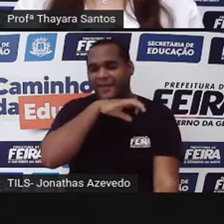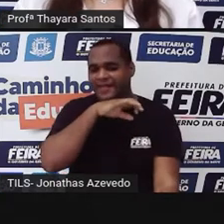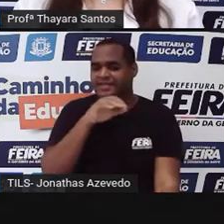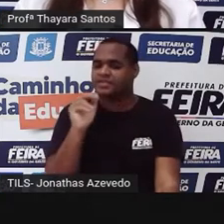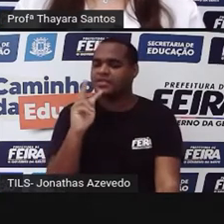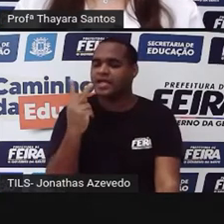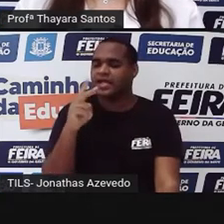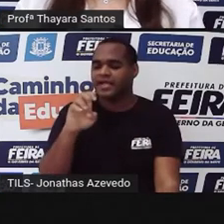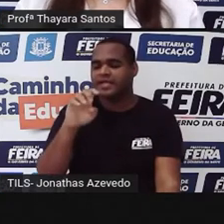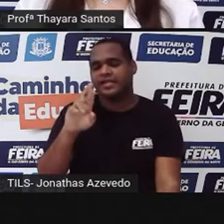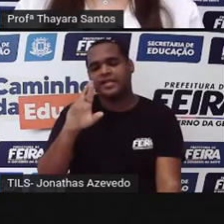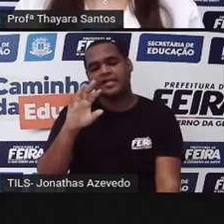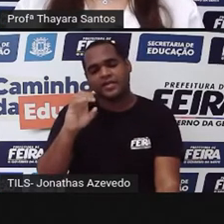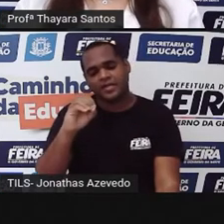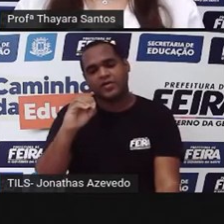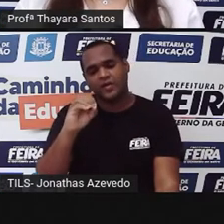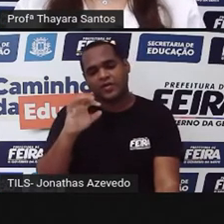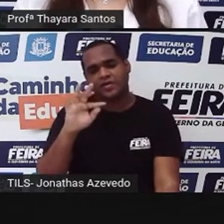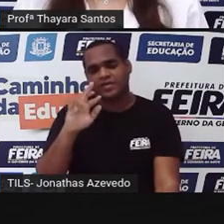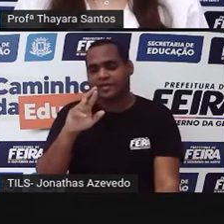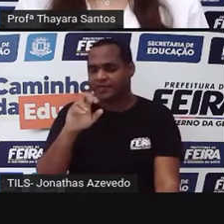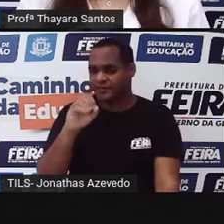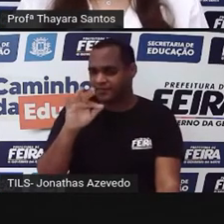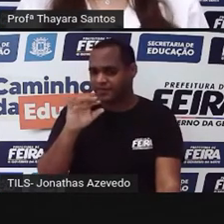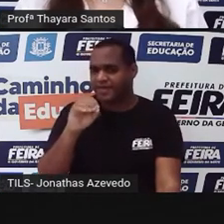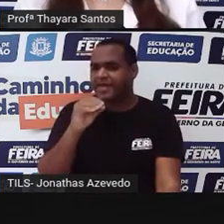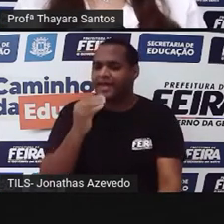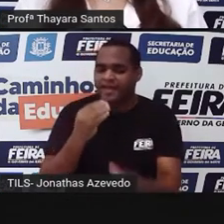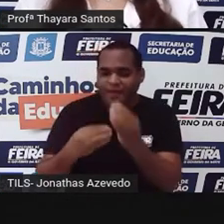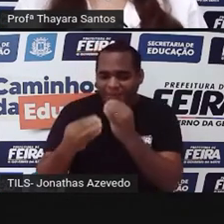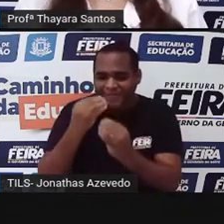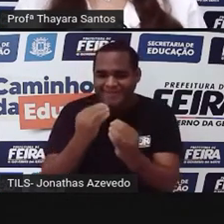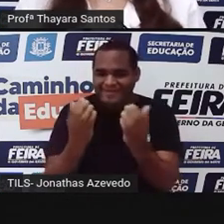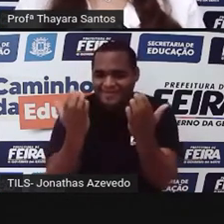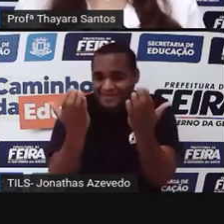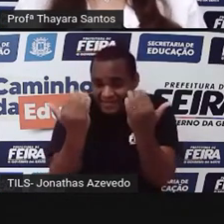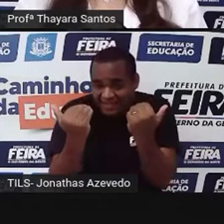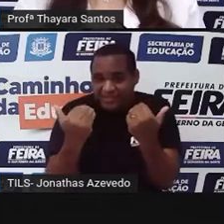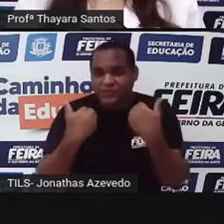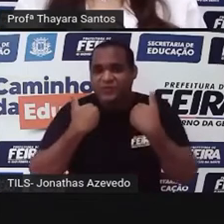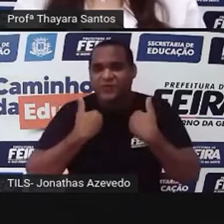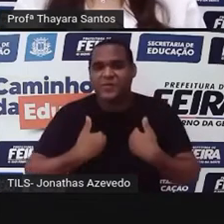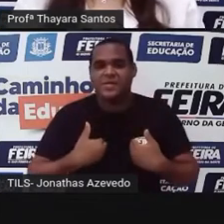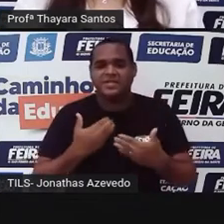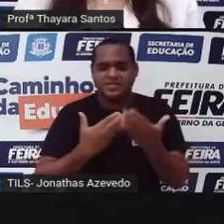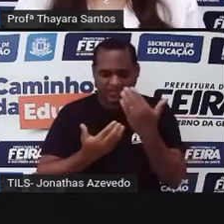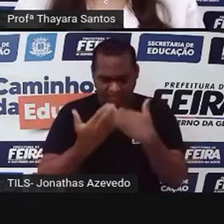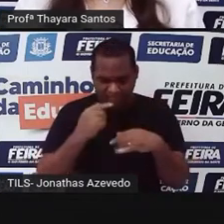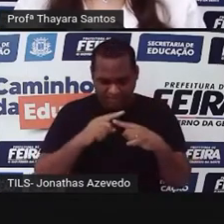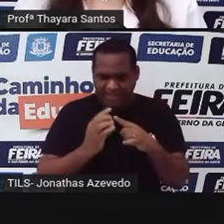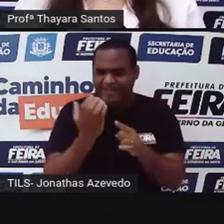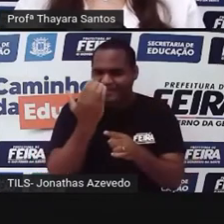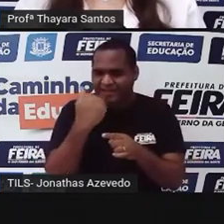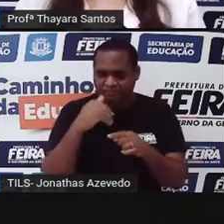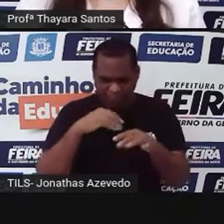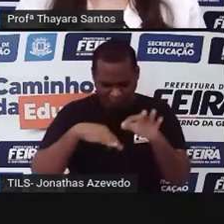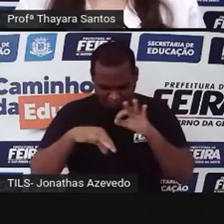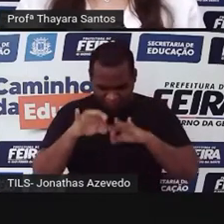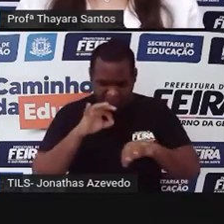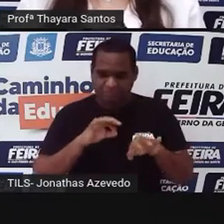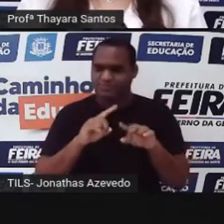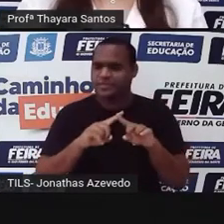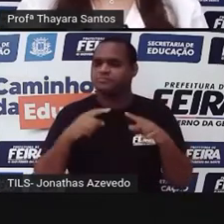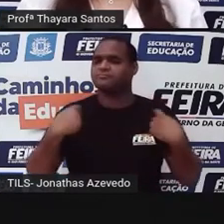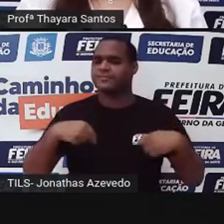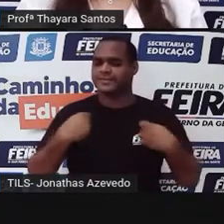Eles não têm capacidade de produzir o seu próprio alimento dentro do seu corpo, no interior do seu corpo, através de algum processo interno. A gente precisa se